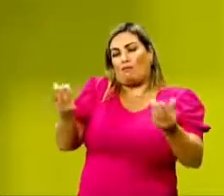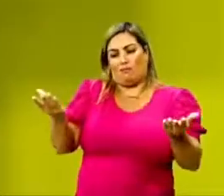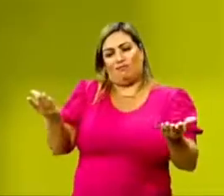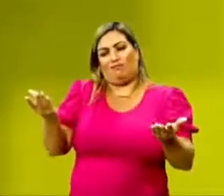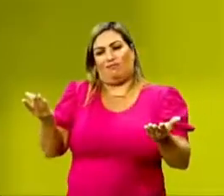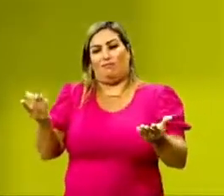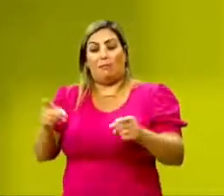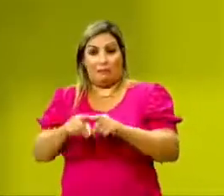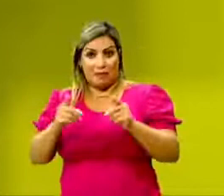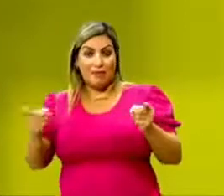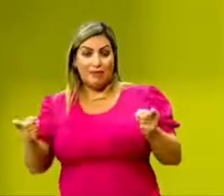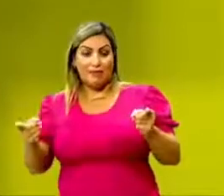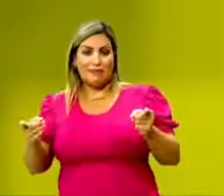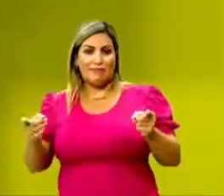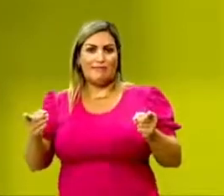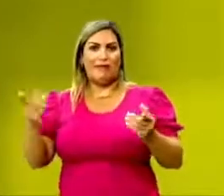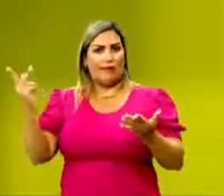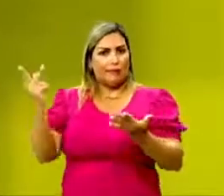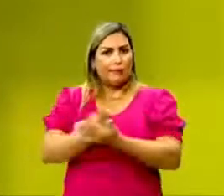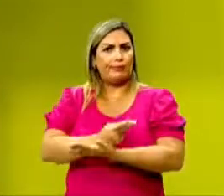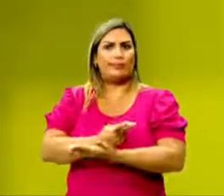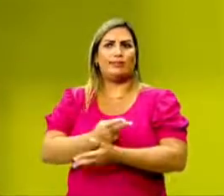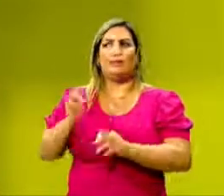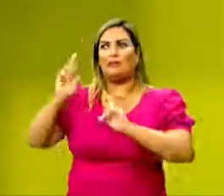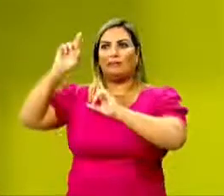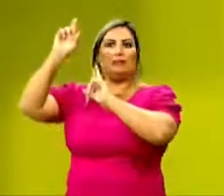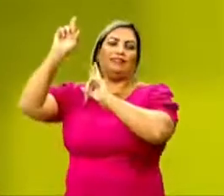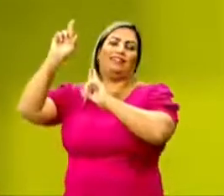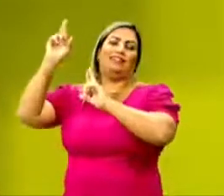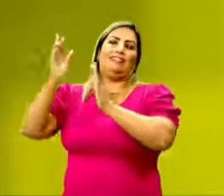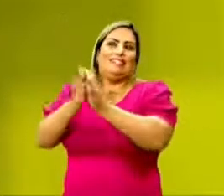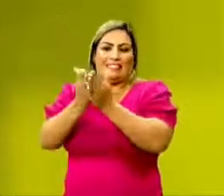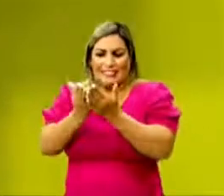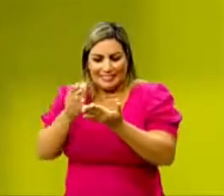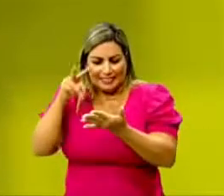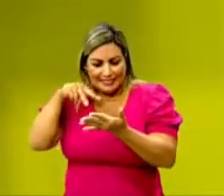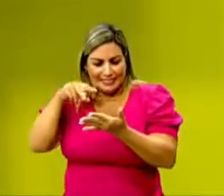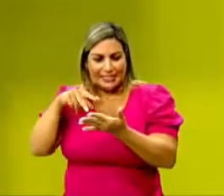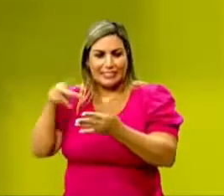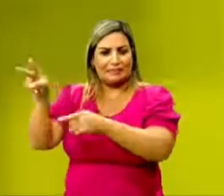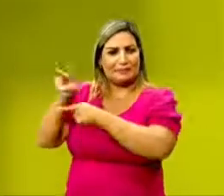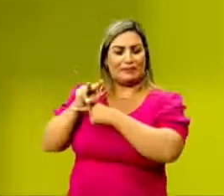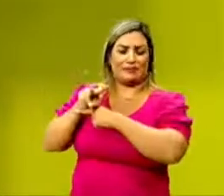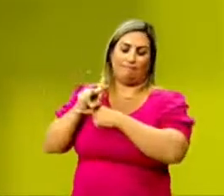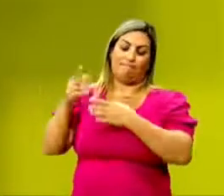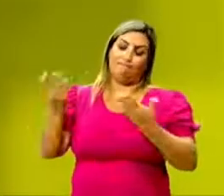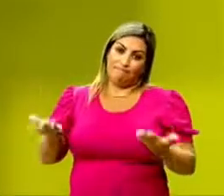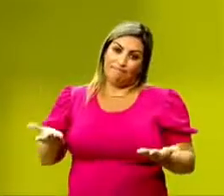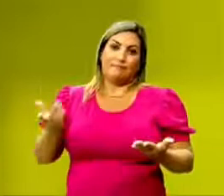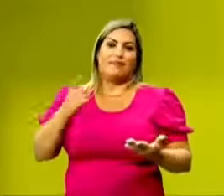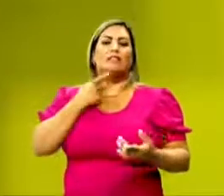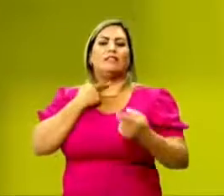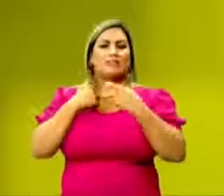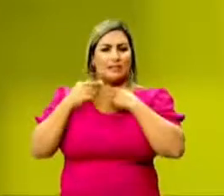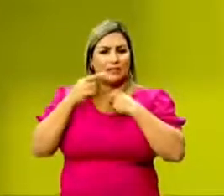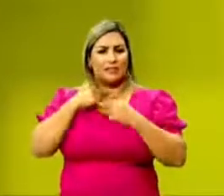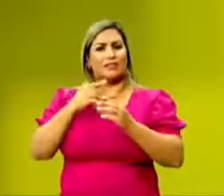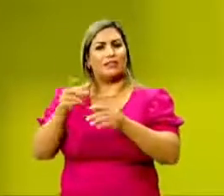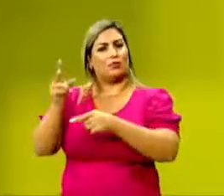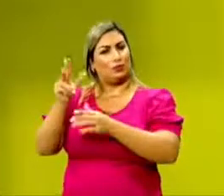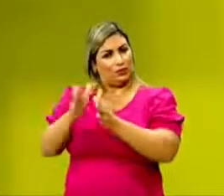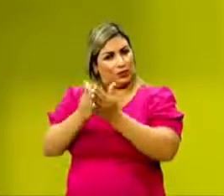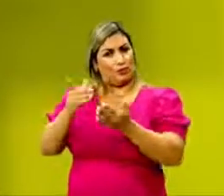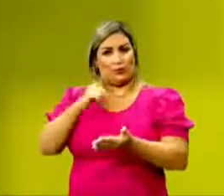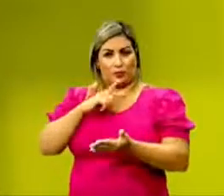livros, mas criou-se uma expectativa de tê-lo, a partir de um empréstimo. E é esse desejo de ter o